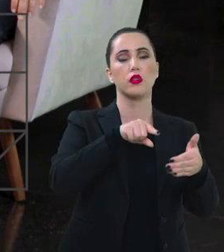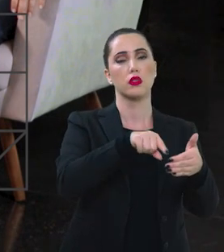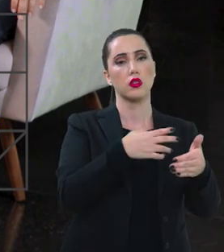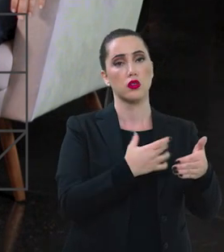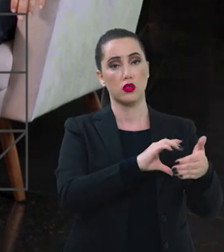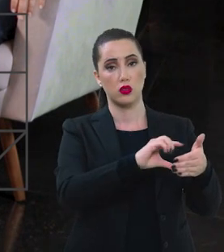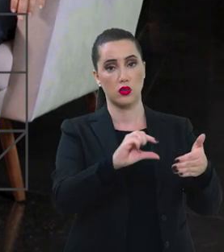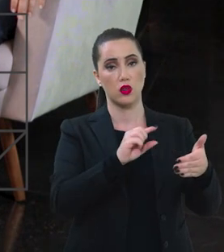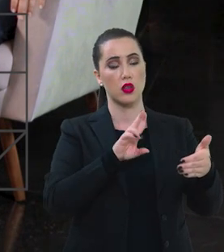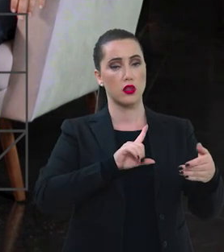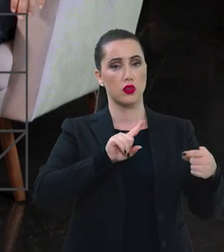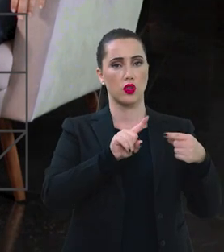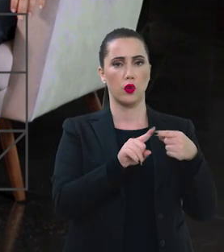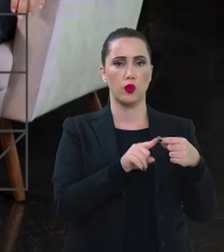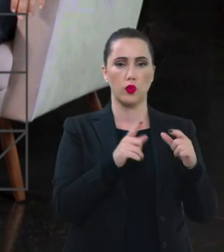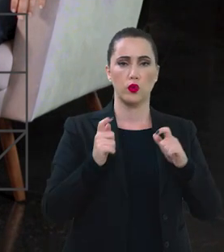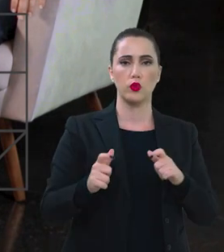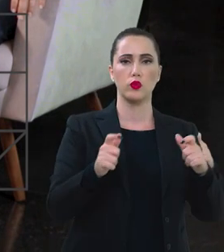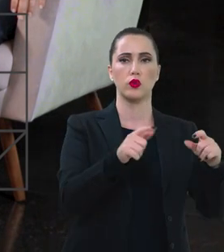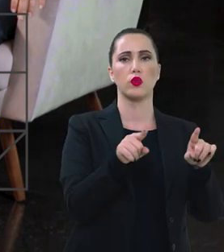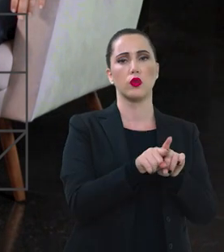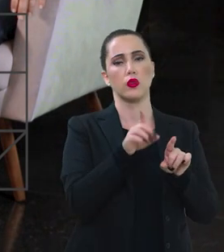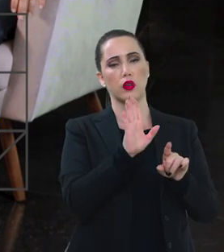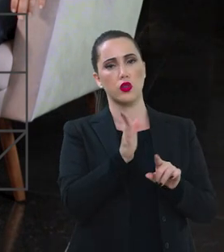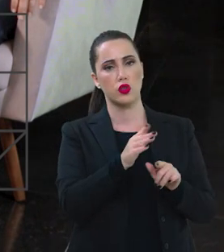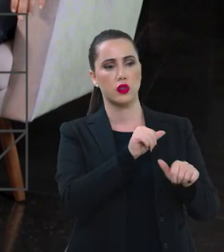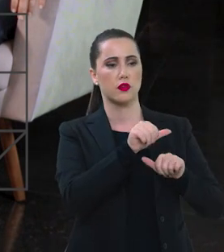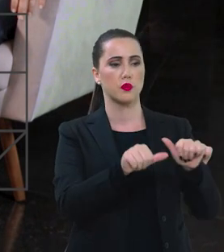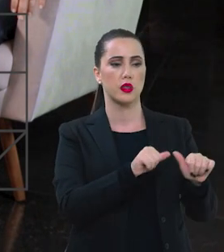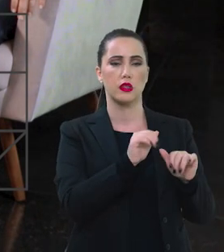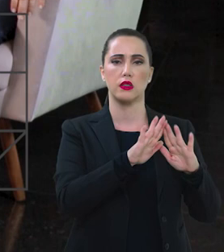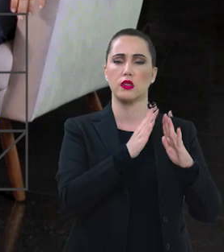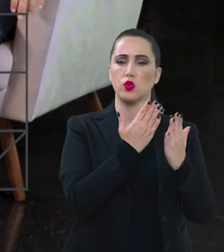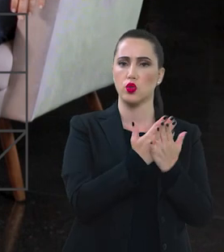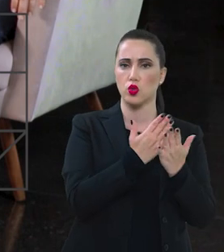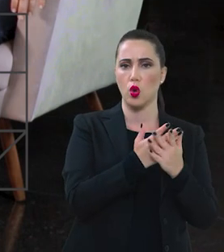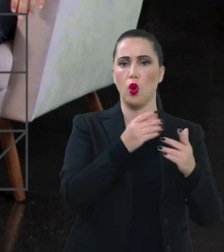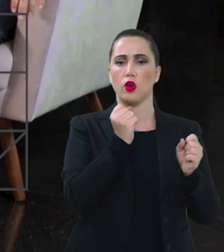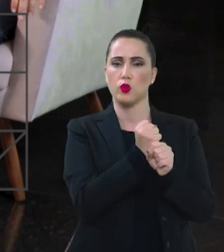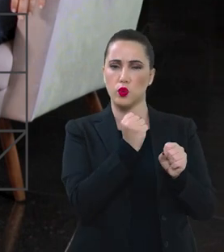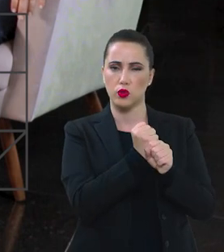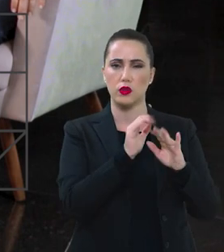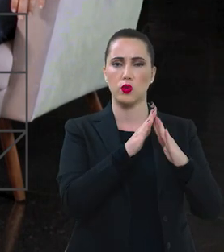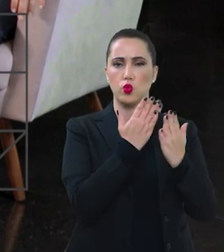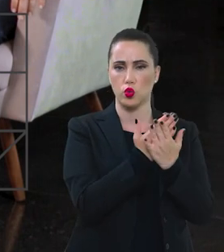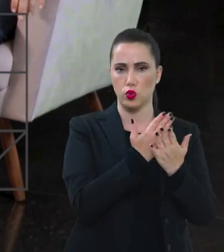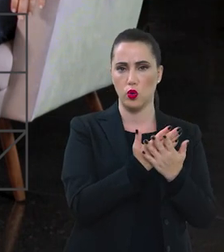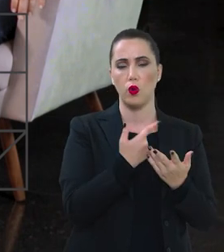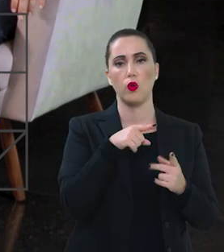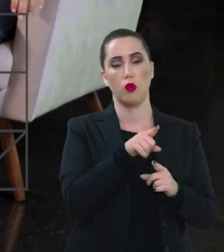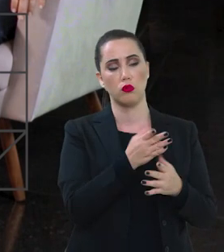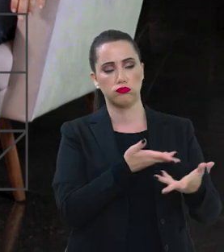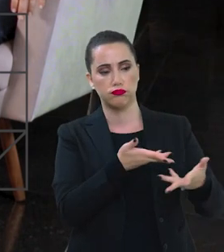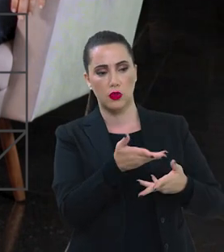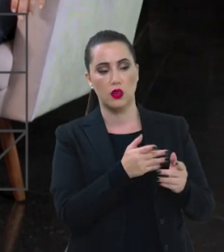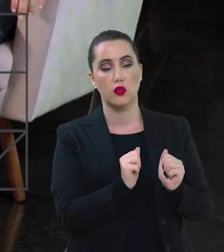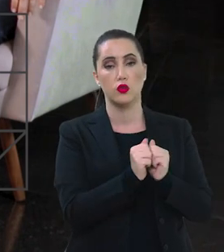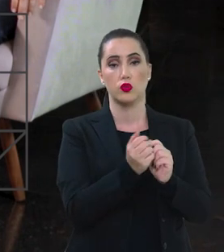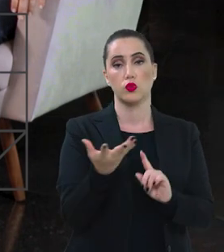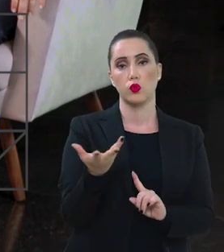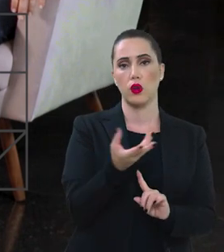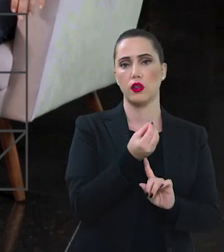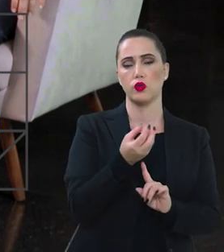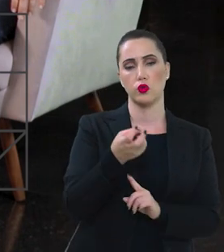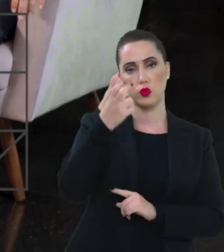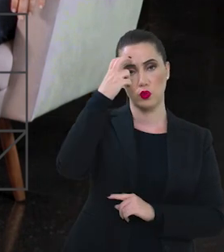diálogo com o bairro. Já teve reforma de escolas públicas, privadas na região, articulação com a cultura,